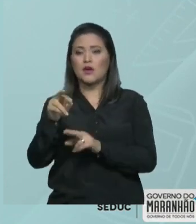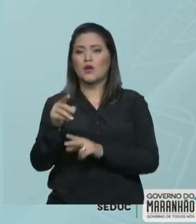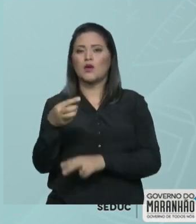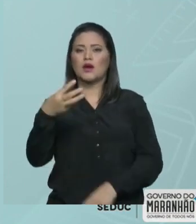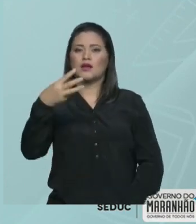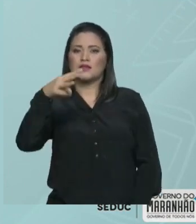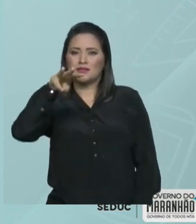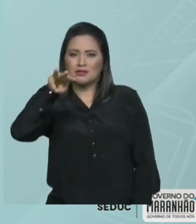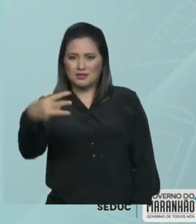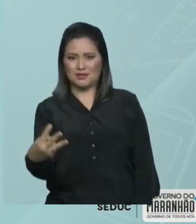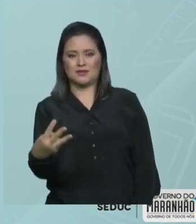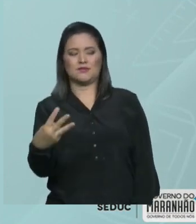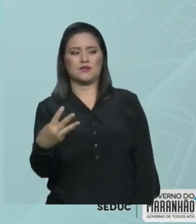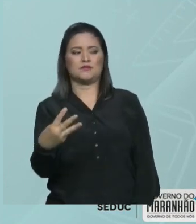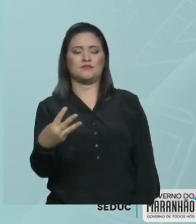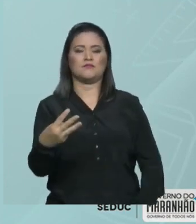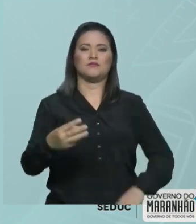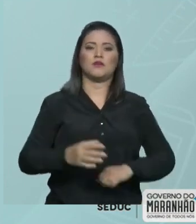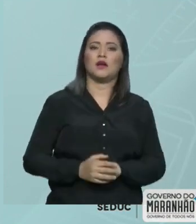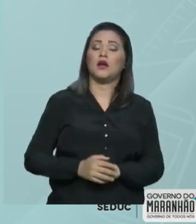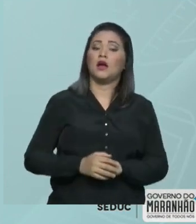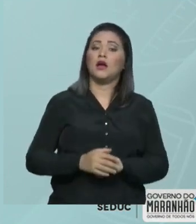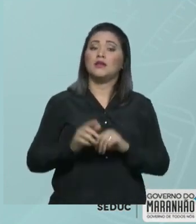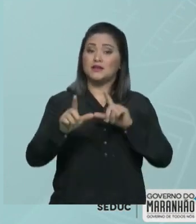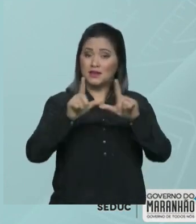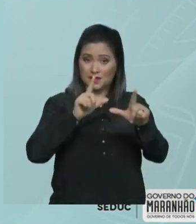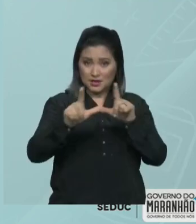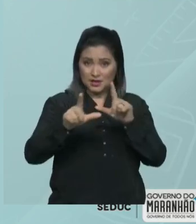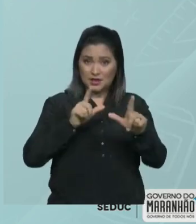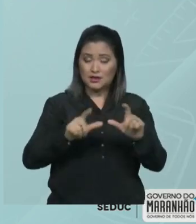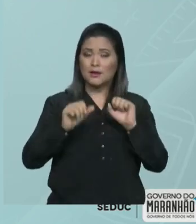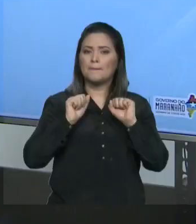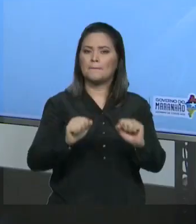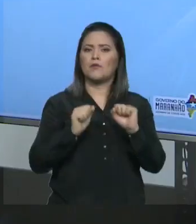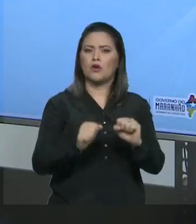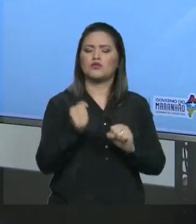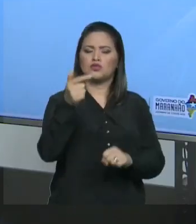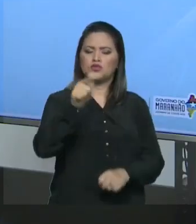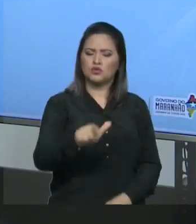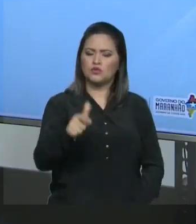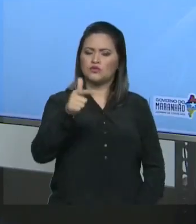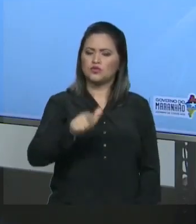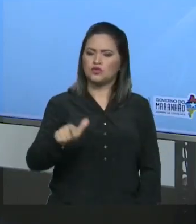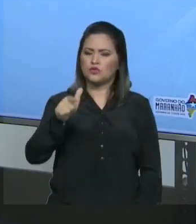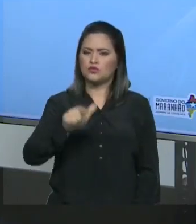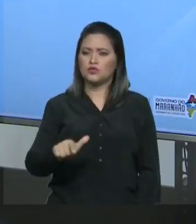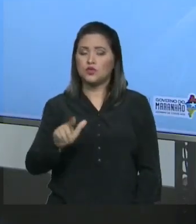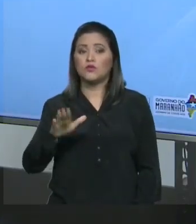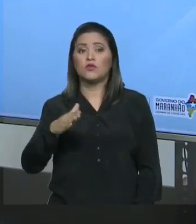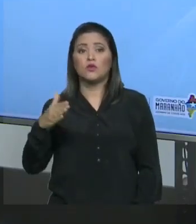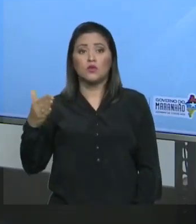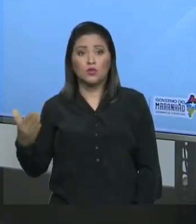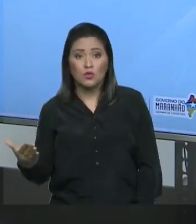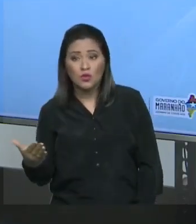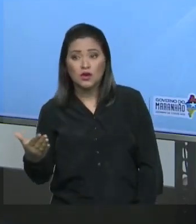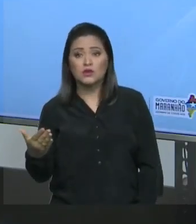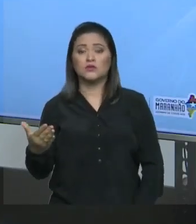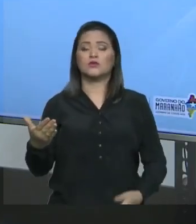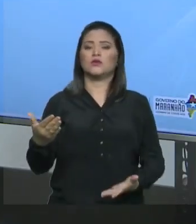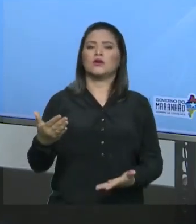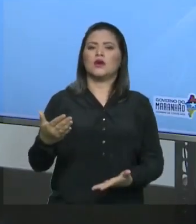mil. Então, observa que esses símbolos que podem ser repetidos, quando forem repetidos, eu